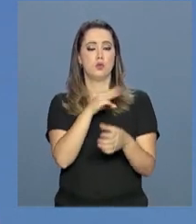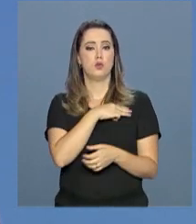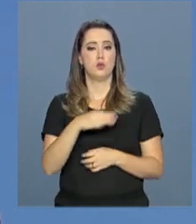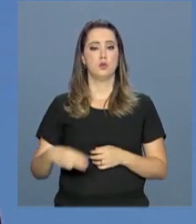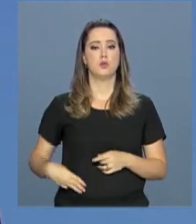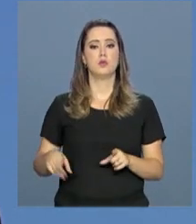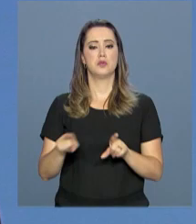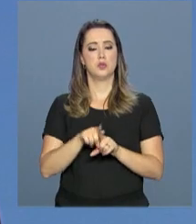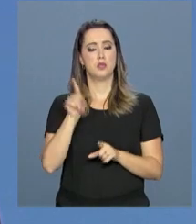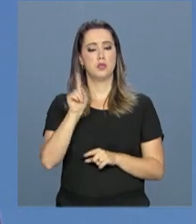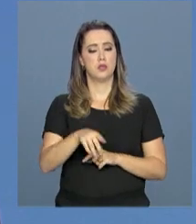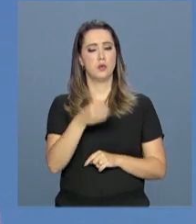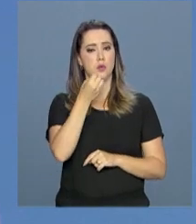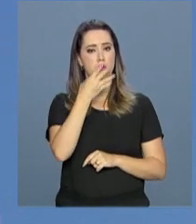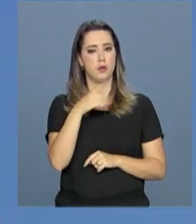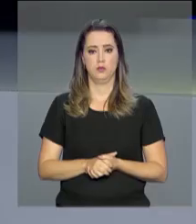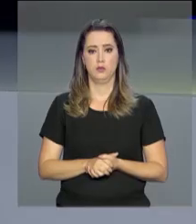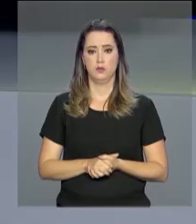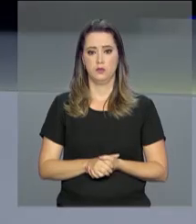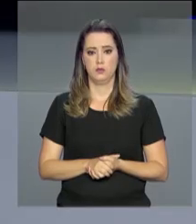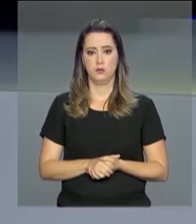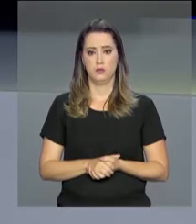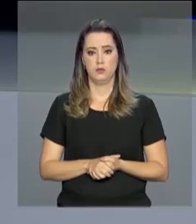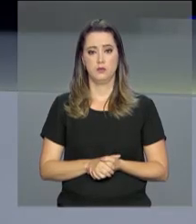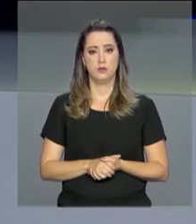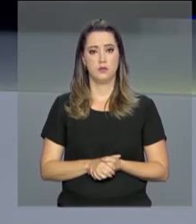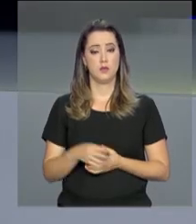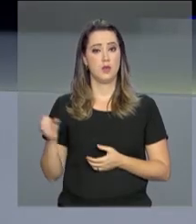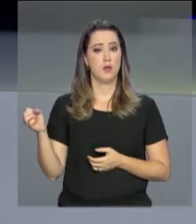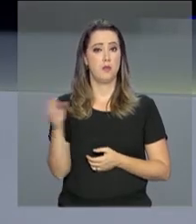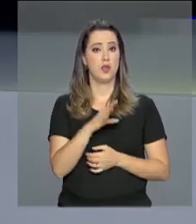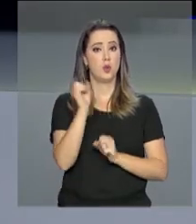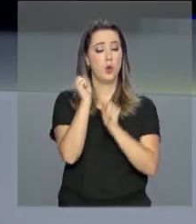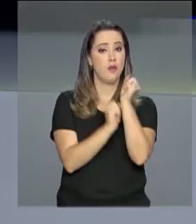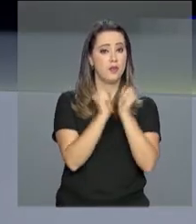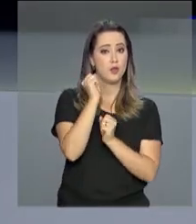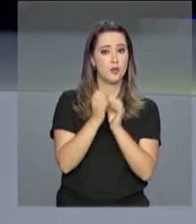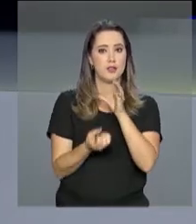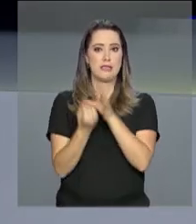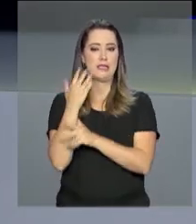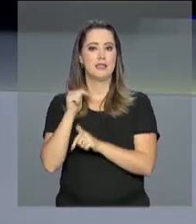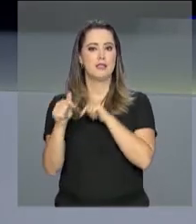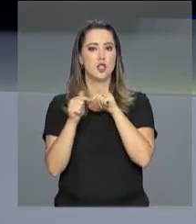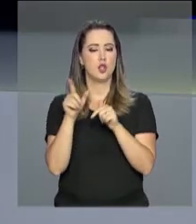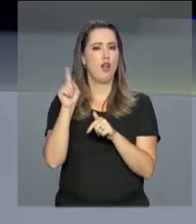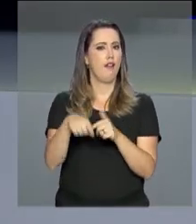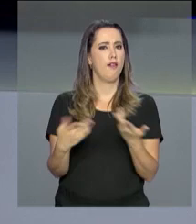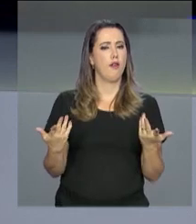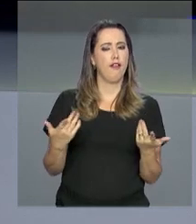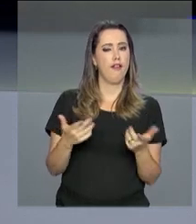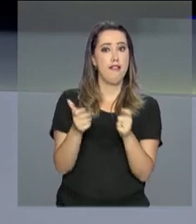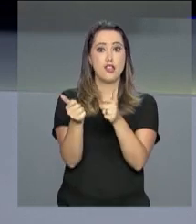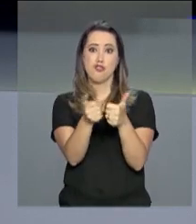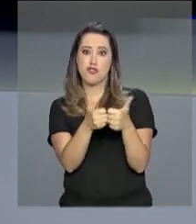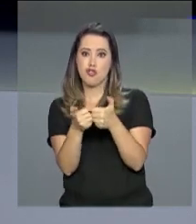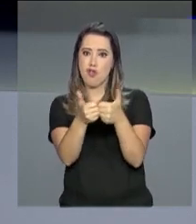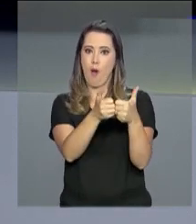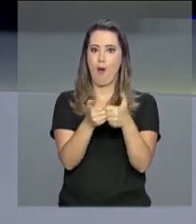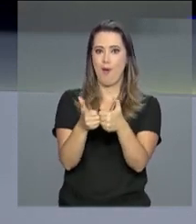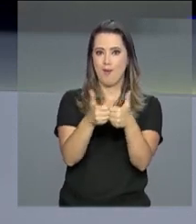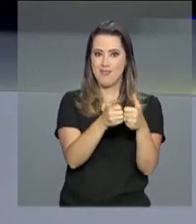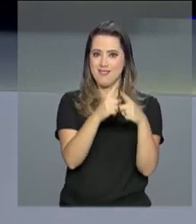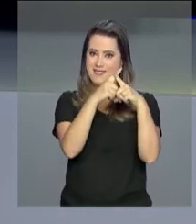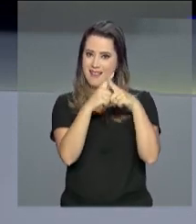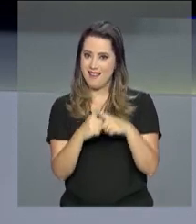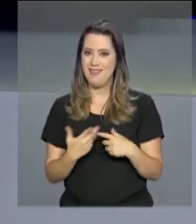nesse período para a nossa presidência. Uma nova indústria que gera empregos é o mercado de games, os jogos eletrônicos.